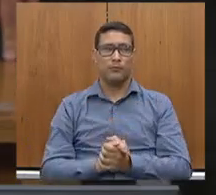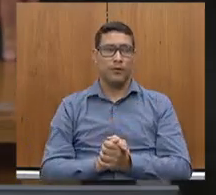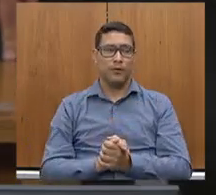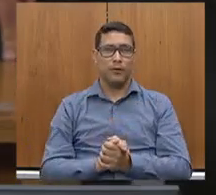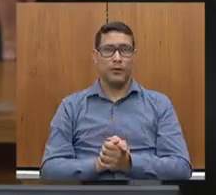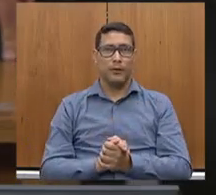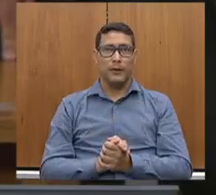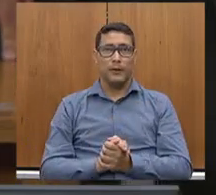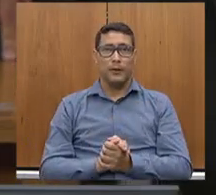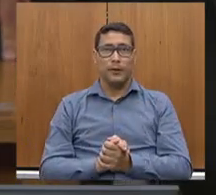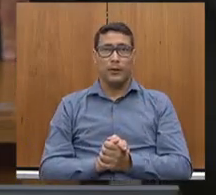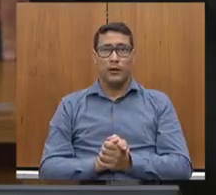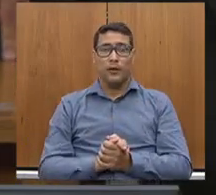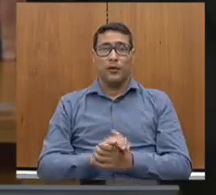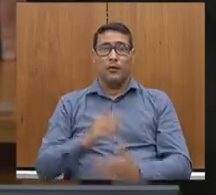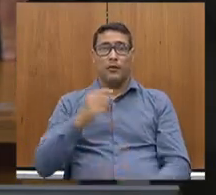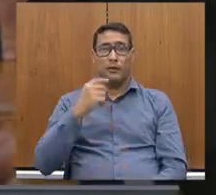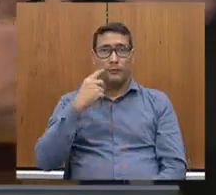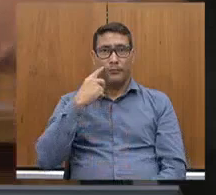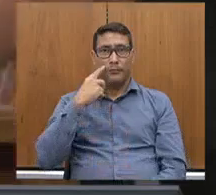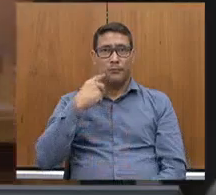Deputado Gustavo Santana.